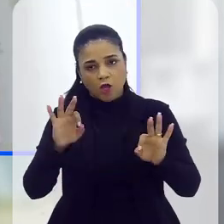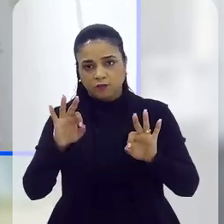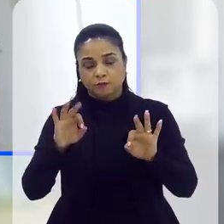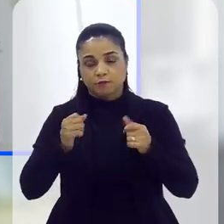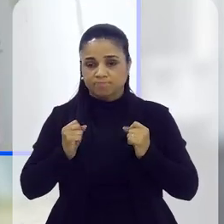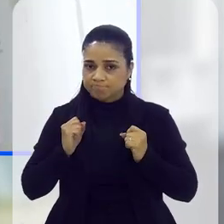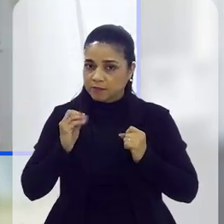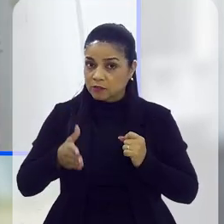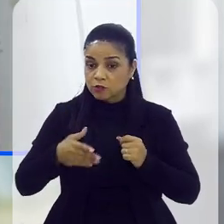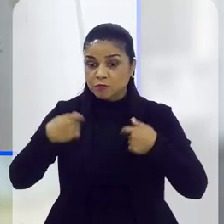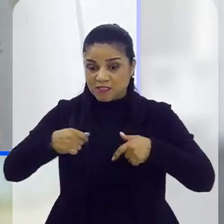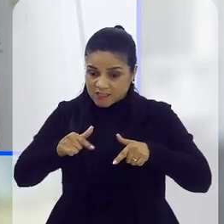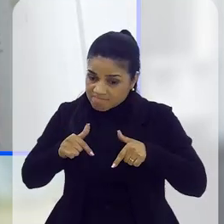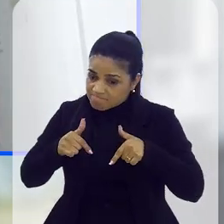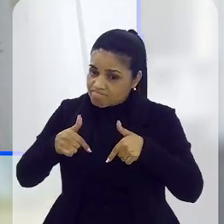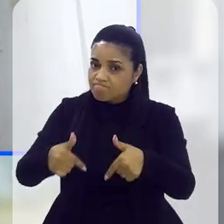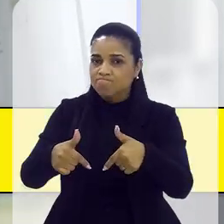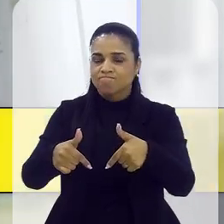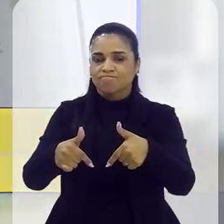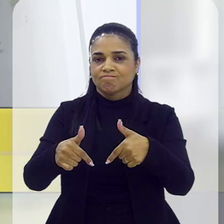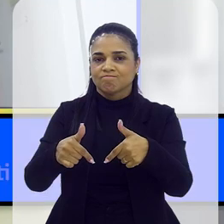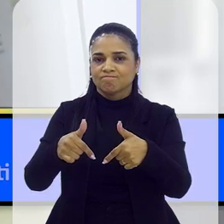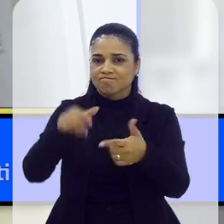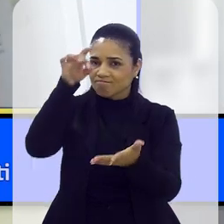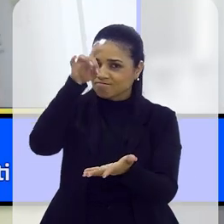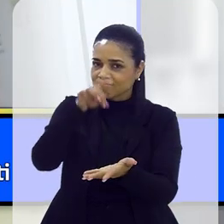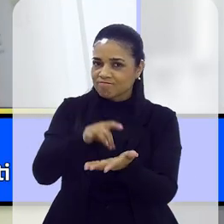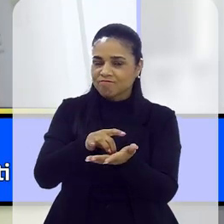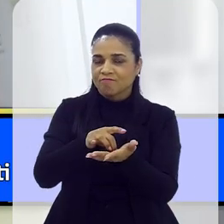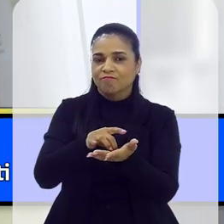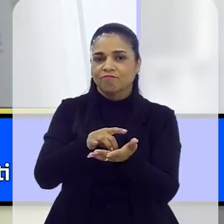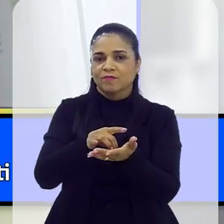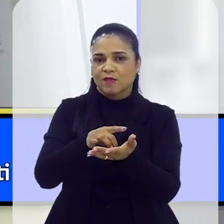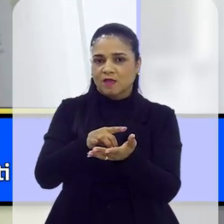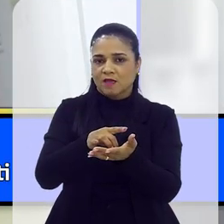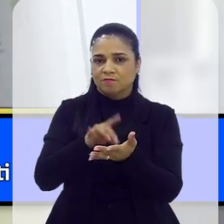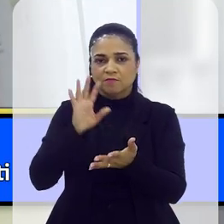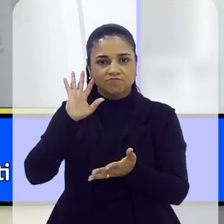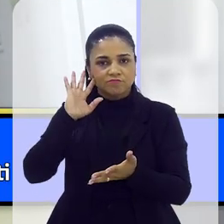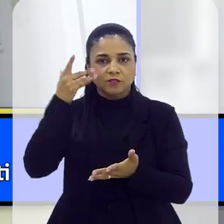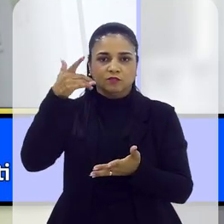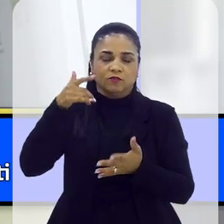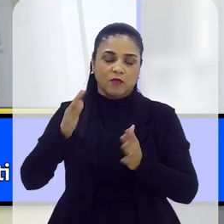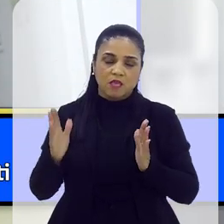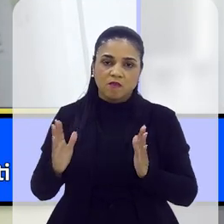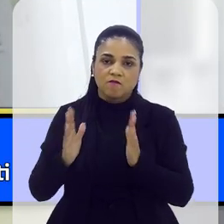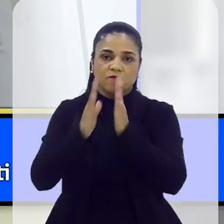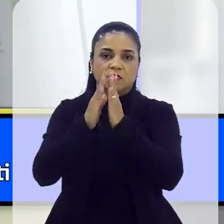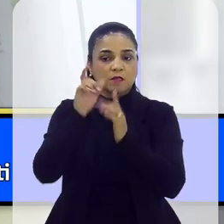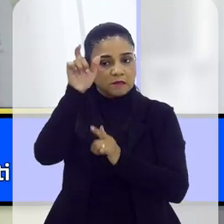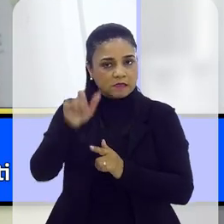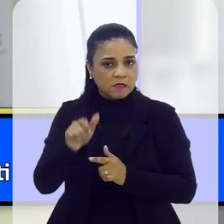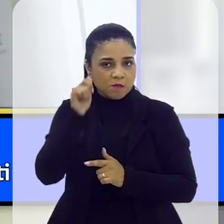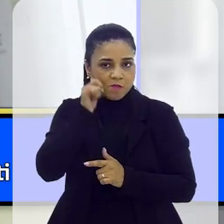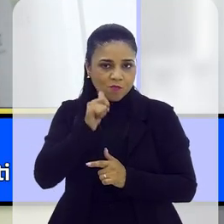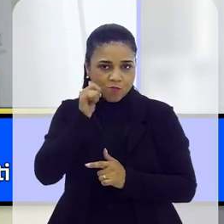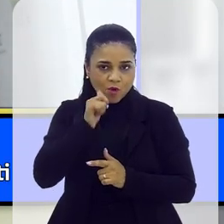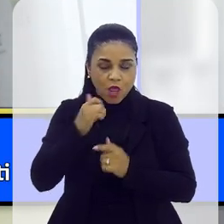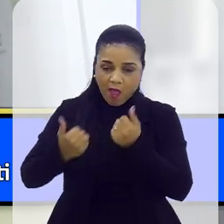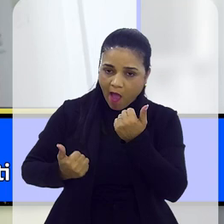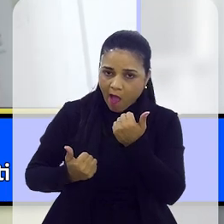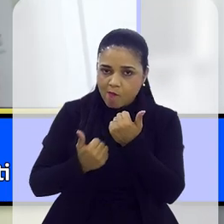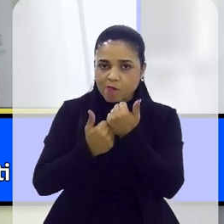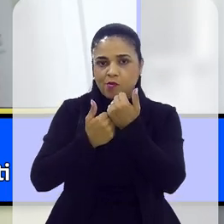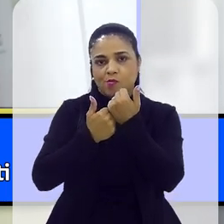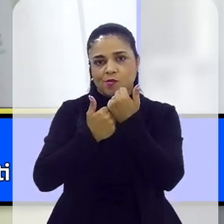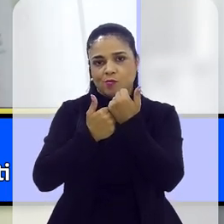são ótimas, mas é preciso que haja efetividade para que o fenômeno seja realmente adequadamente enfrentado e que as mulheres tenham realmente